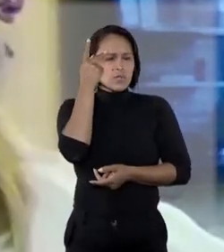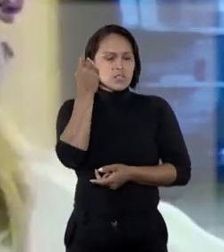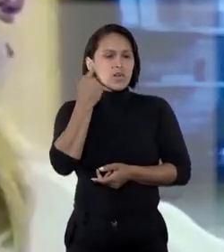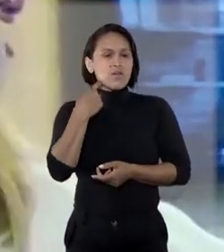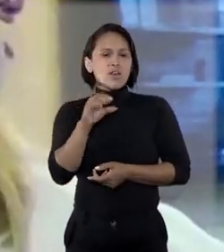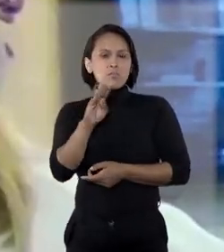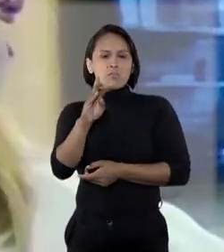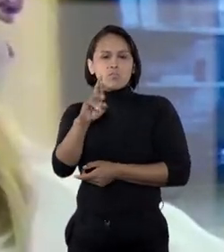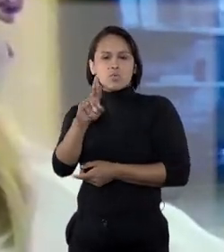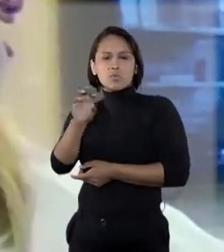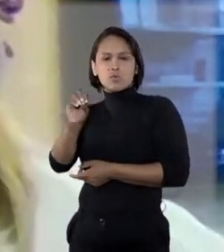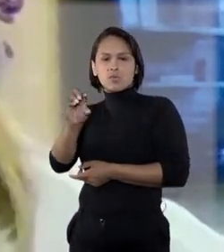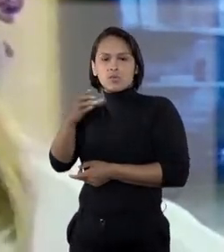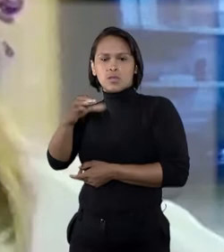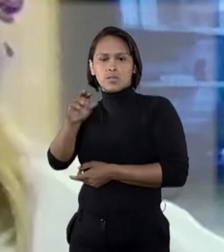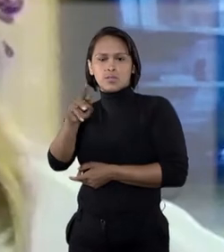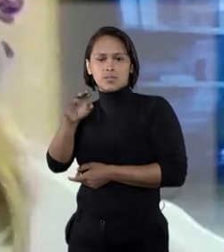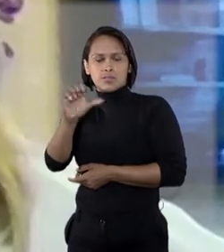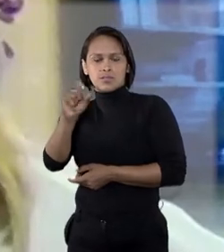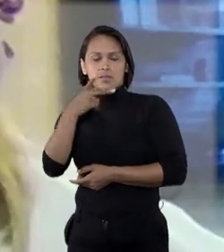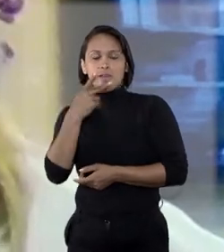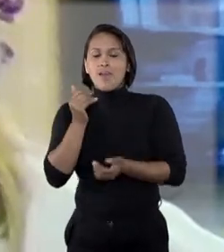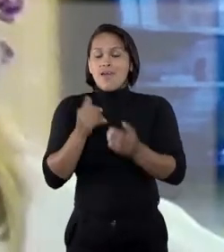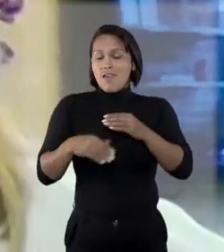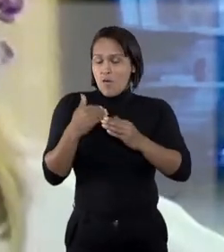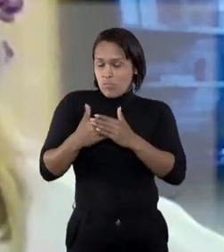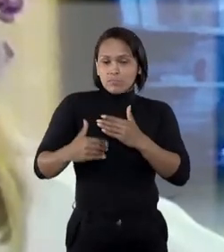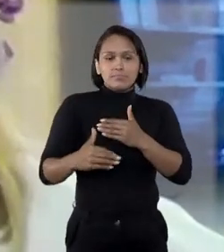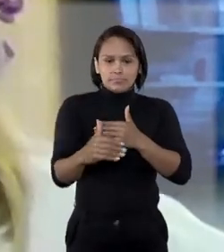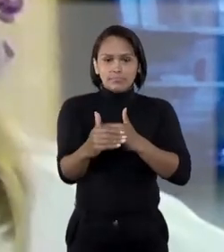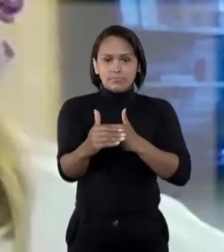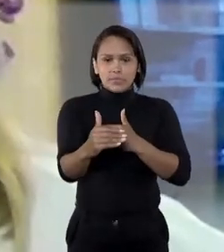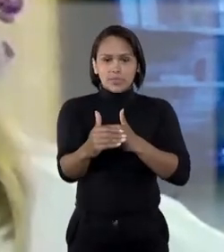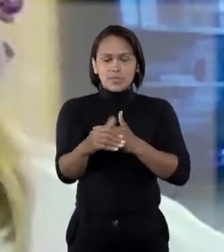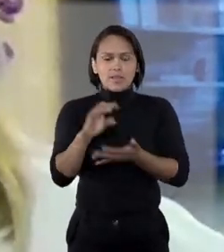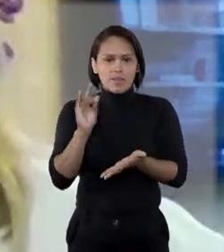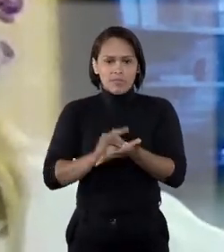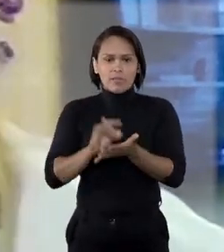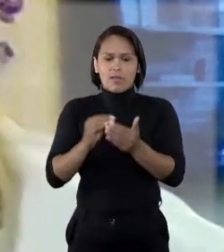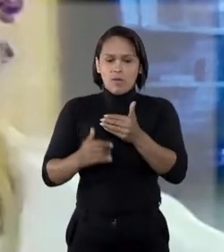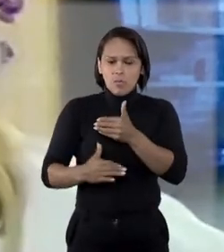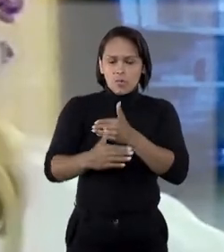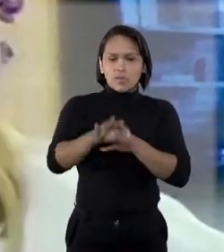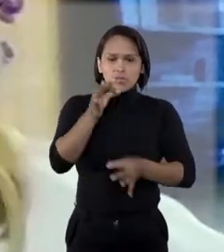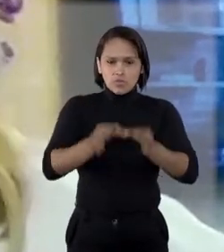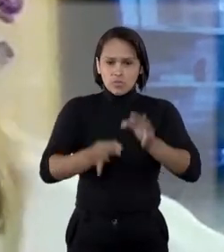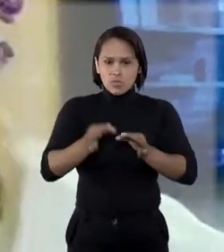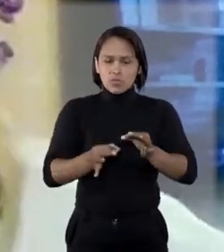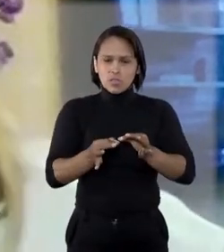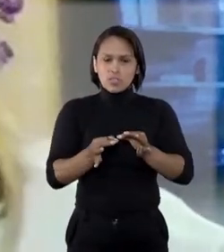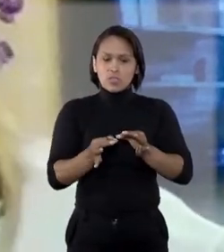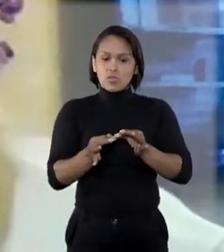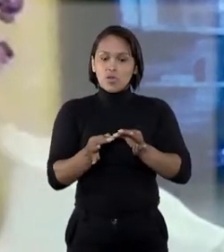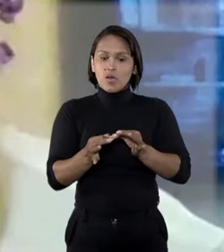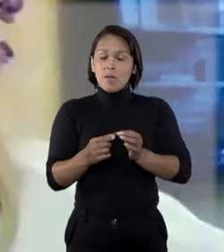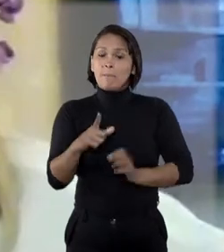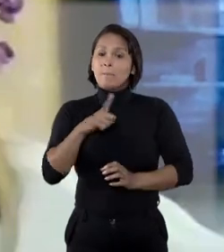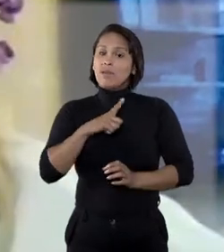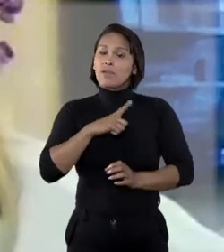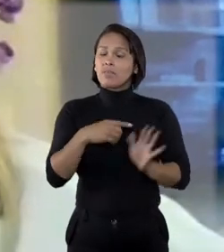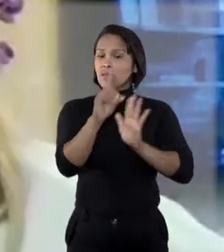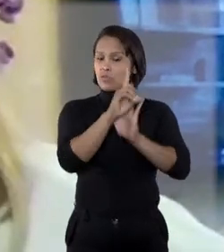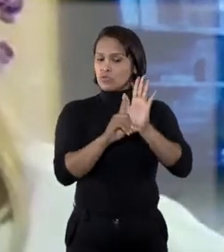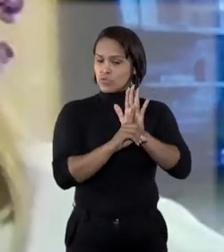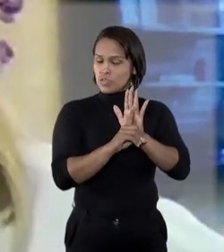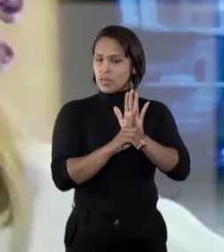chamam de burocracia, na verdade, é um processo jurídico, judicial, para resguardar esse direito que